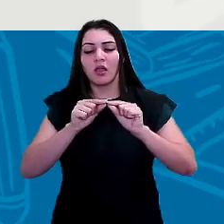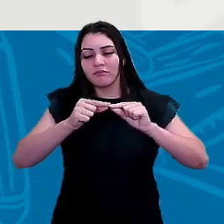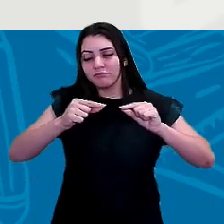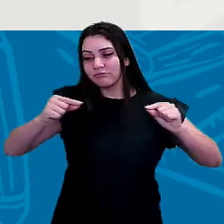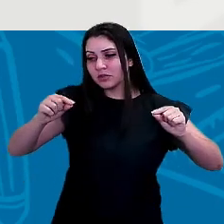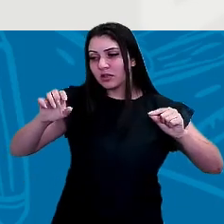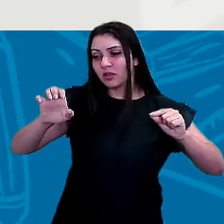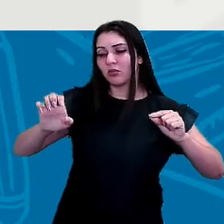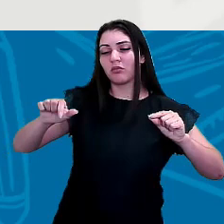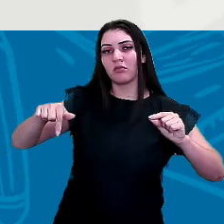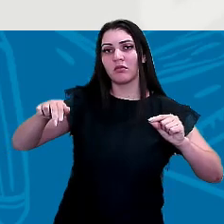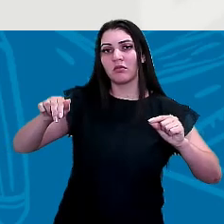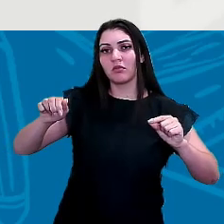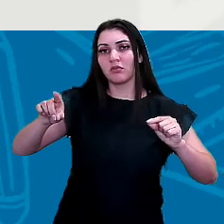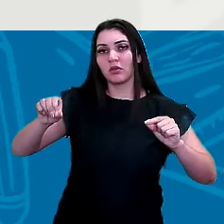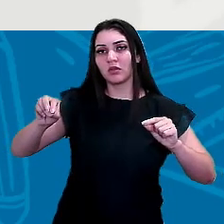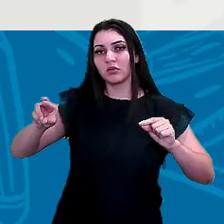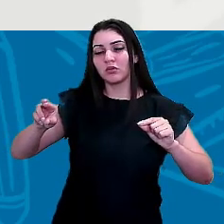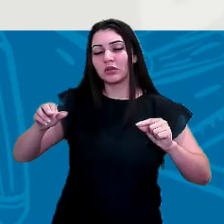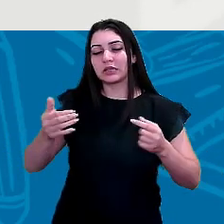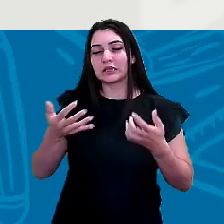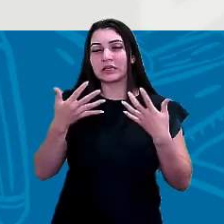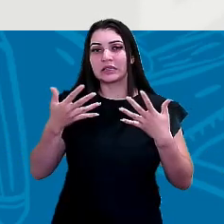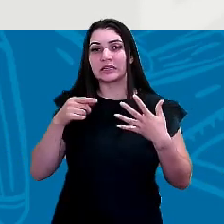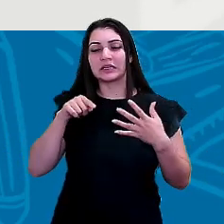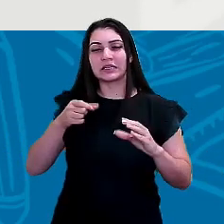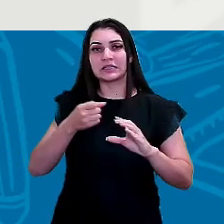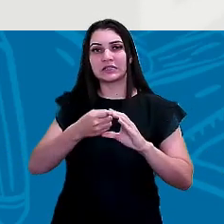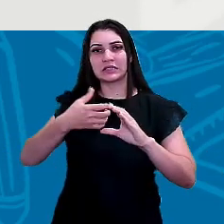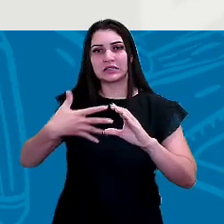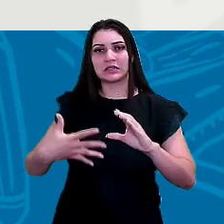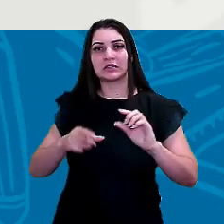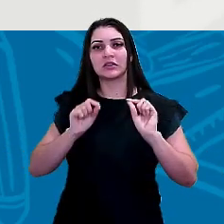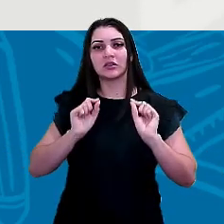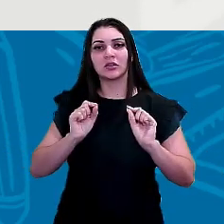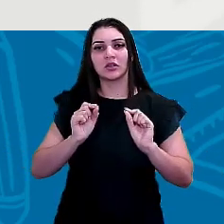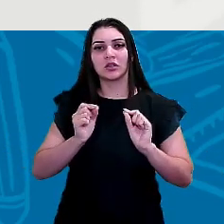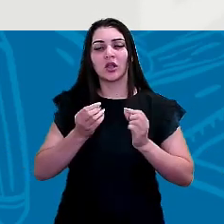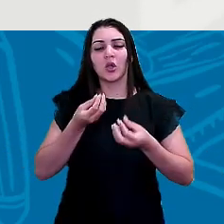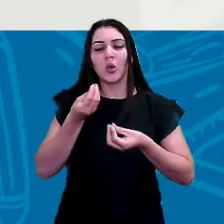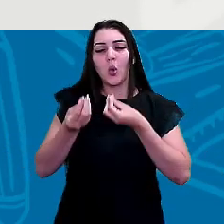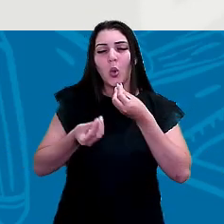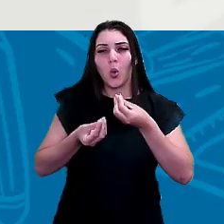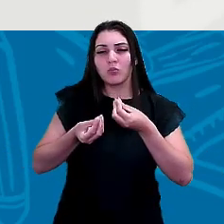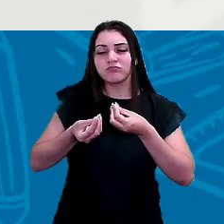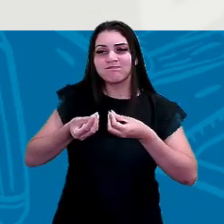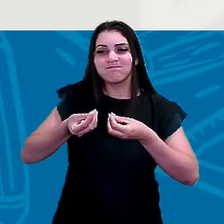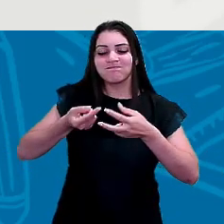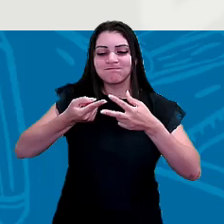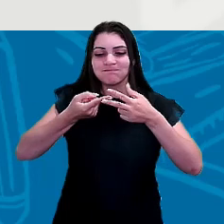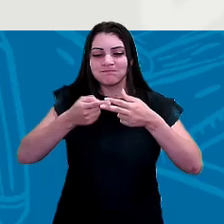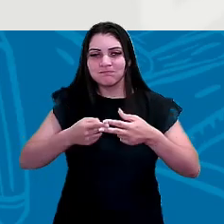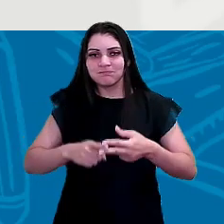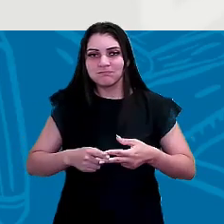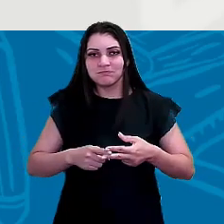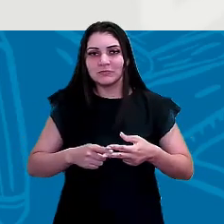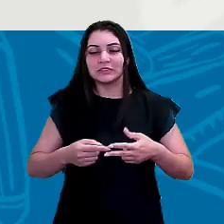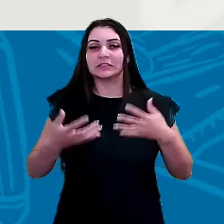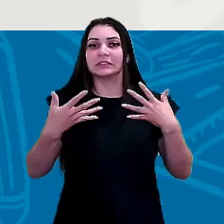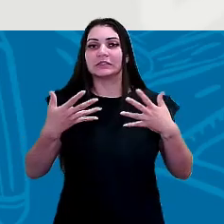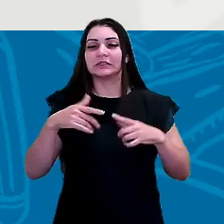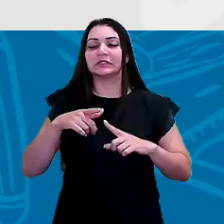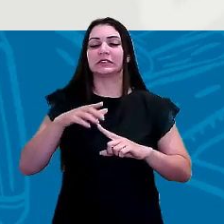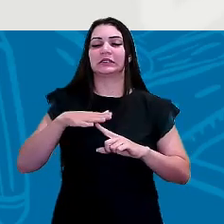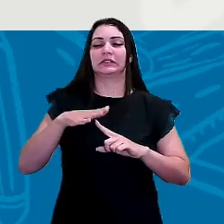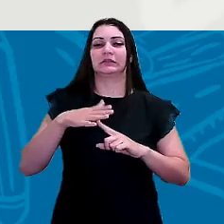quente. Então, nesse aspecto, o oceano, ele age como um regulador térmico. Além de abrigar toda a vida